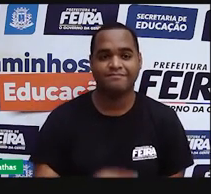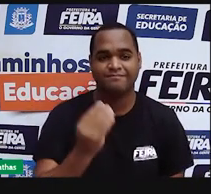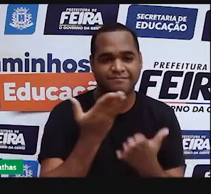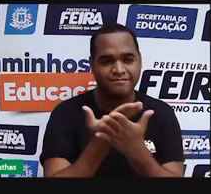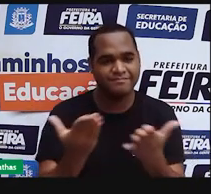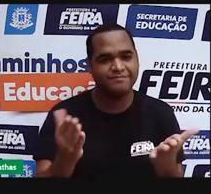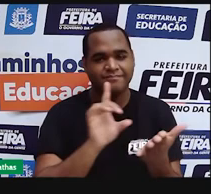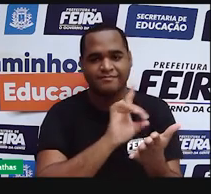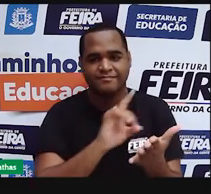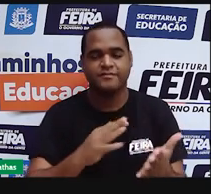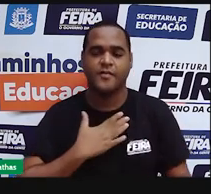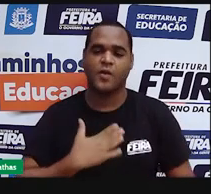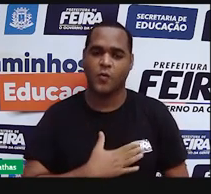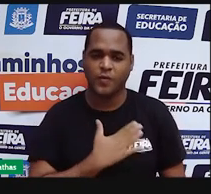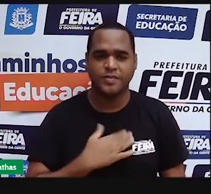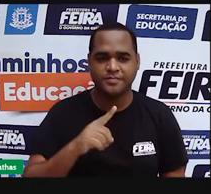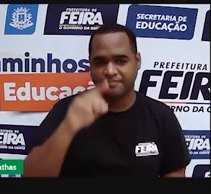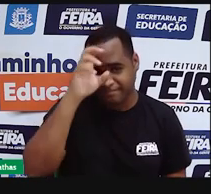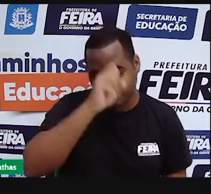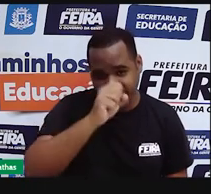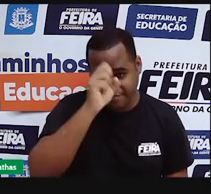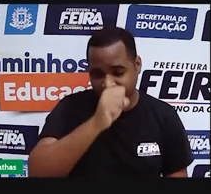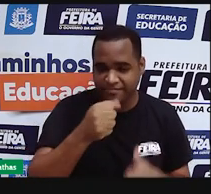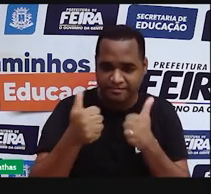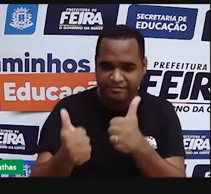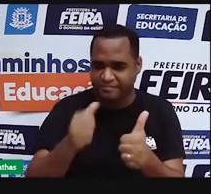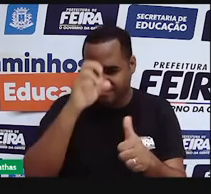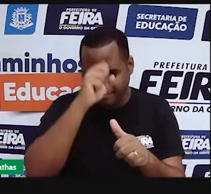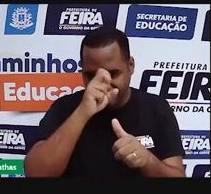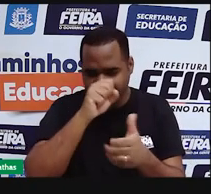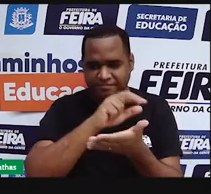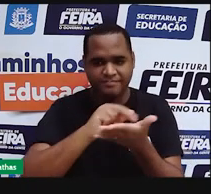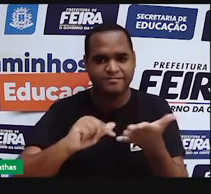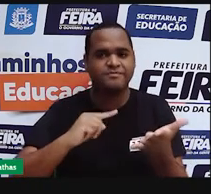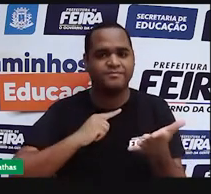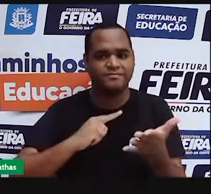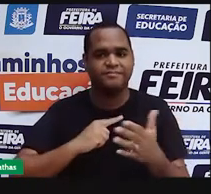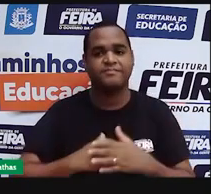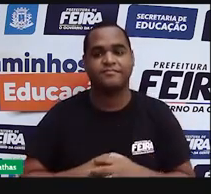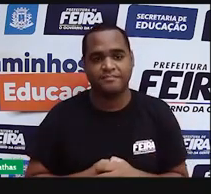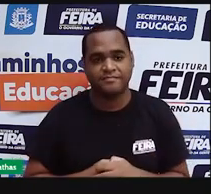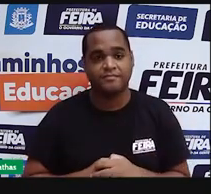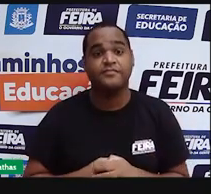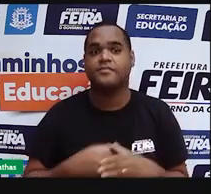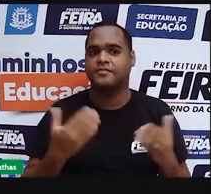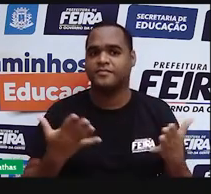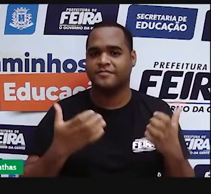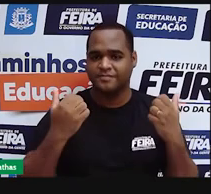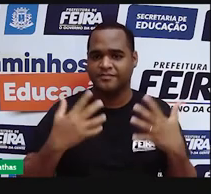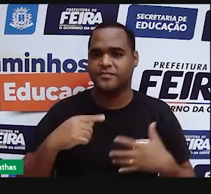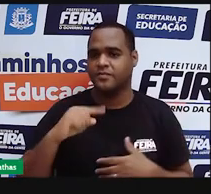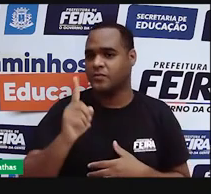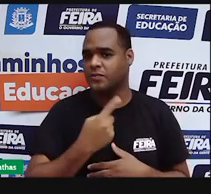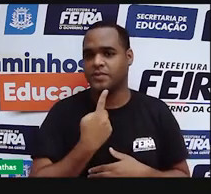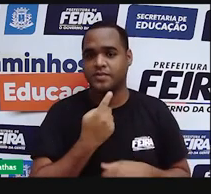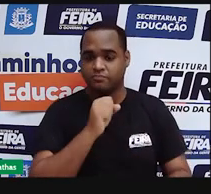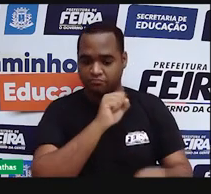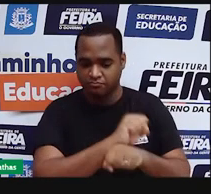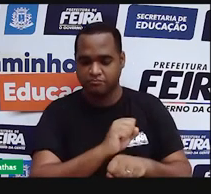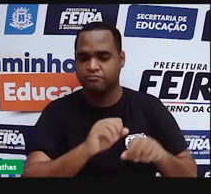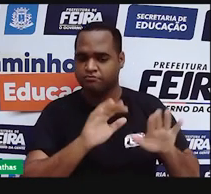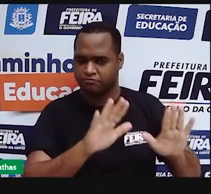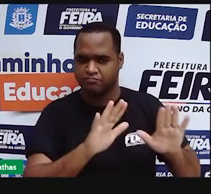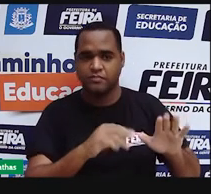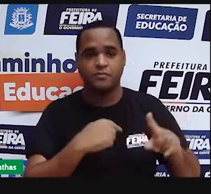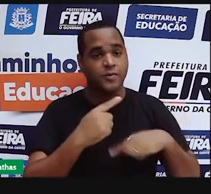E aí, pessoal, vocês gostaram do que a gente aprendeu hoje? A gente viu bastante coisa, né? Então, por hoje, nós vamos parar